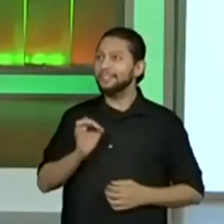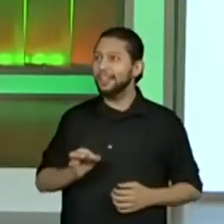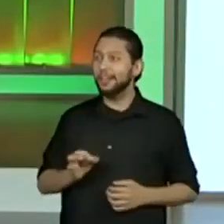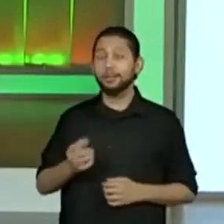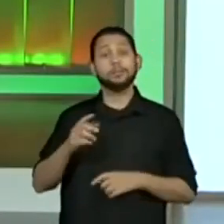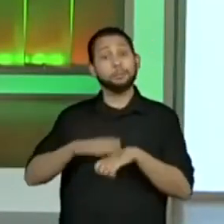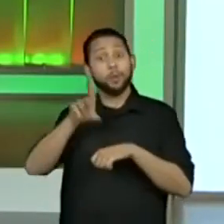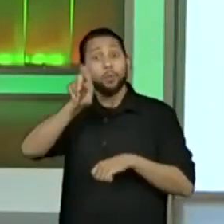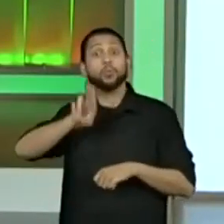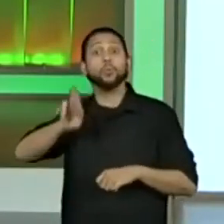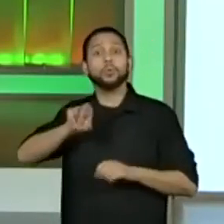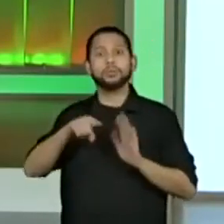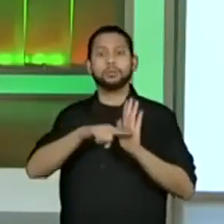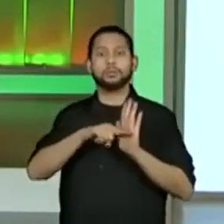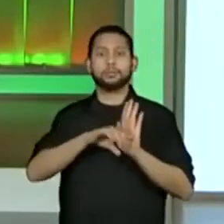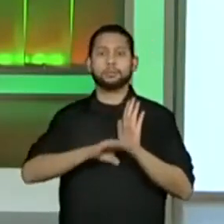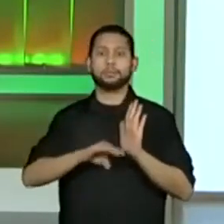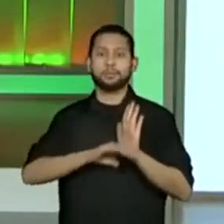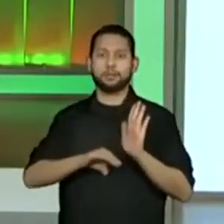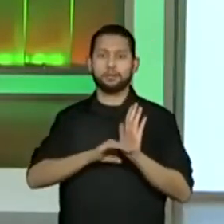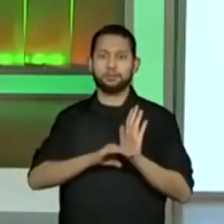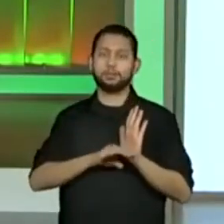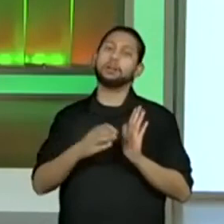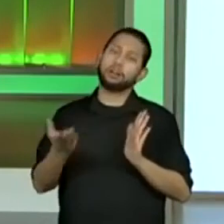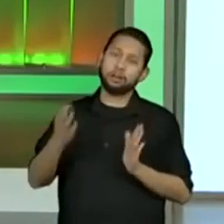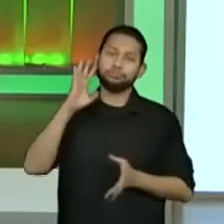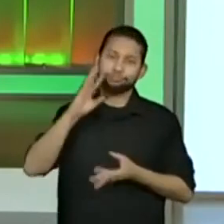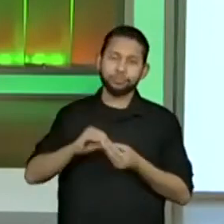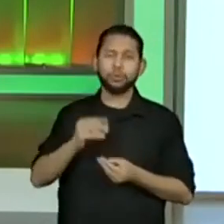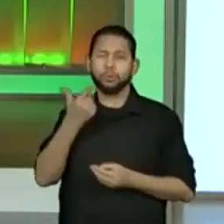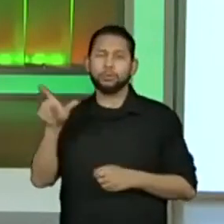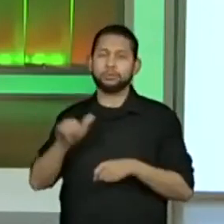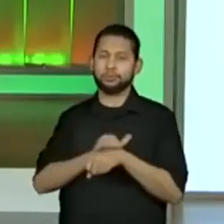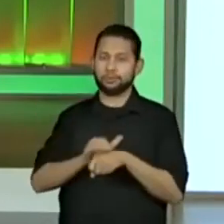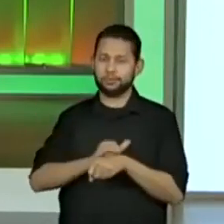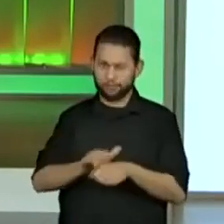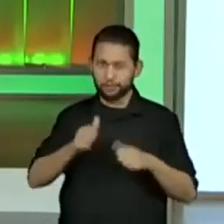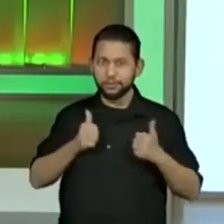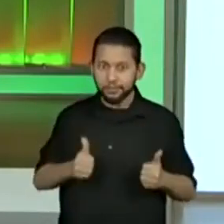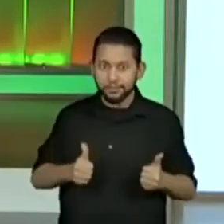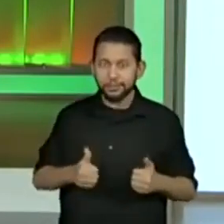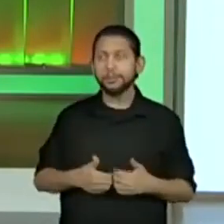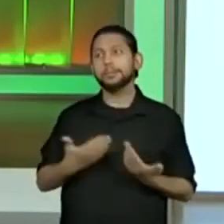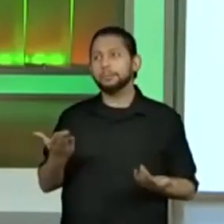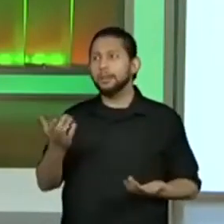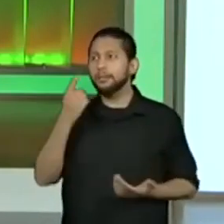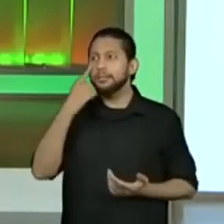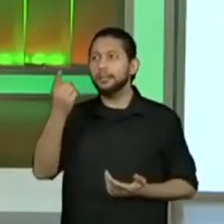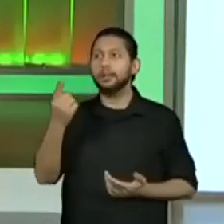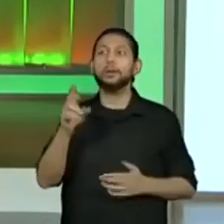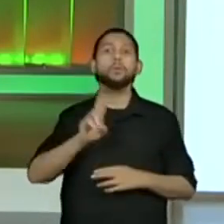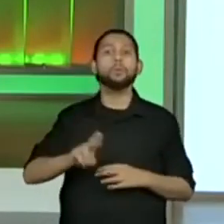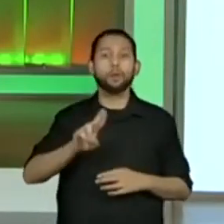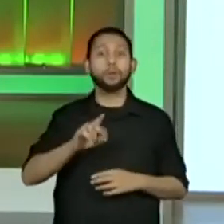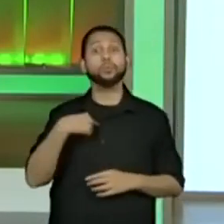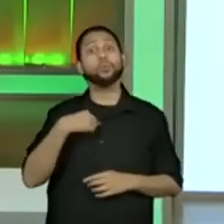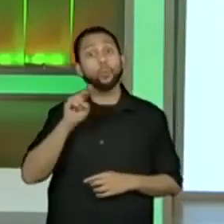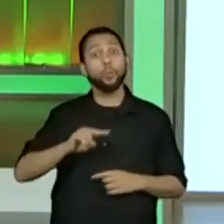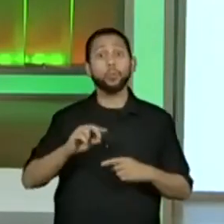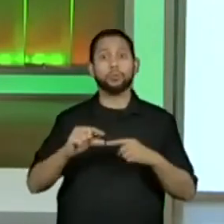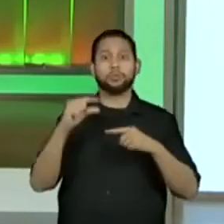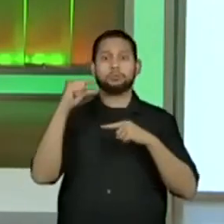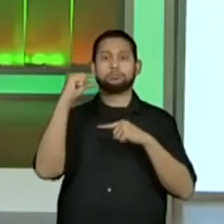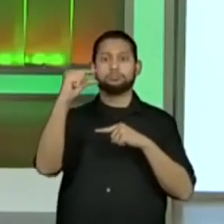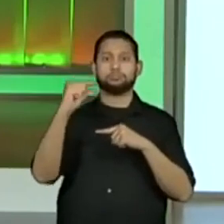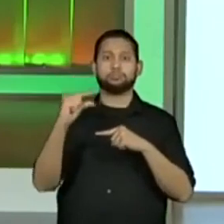subtração, entendi. É uma outra estratégia, certo? Mas aí a gente tem a estratégia do algoritmo comum, do